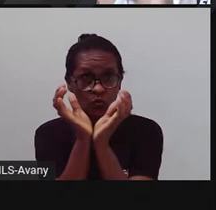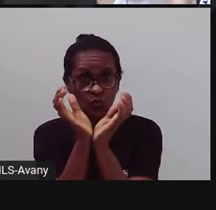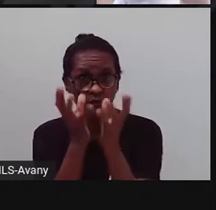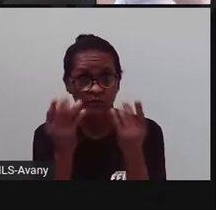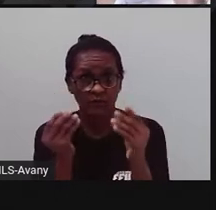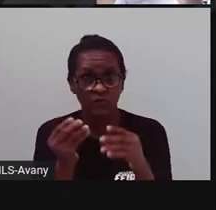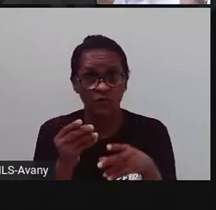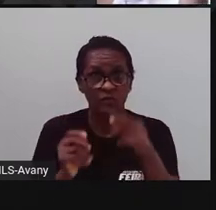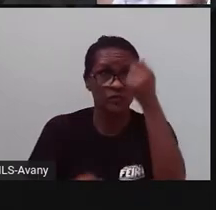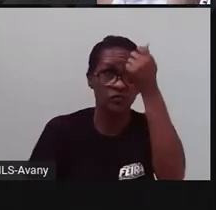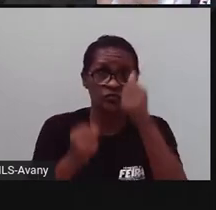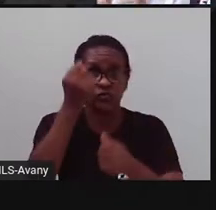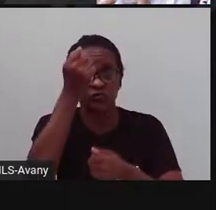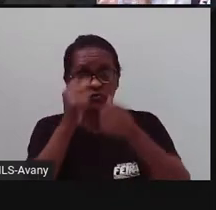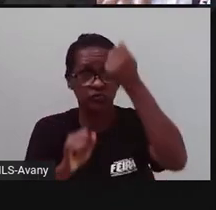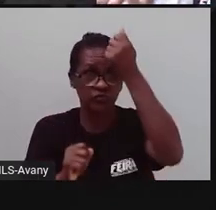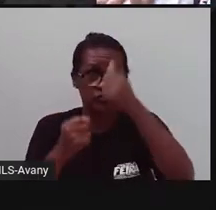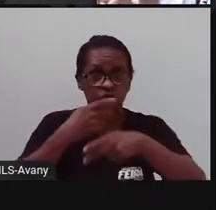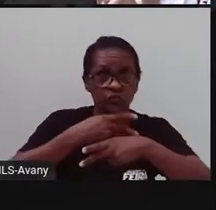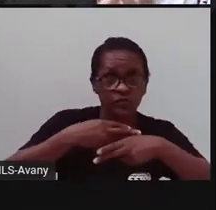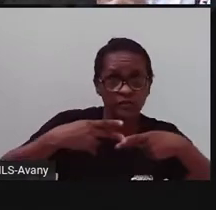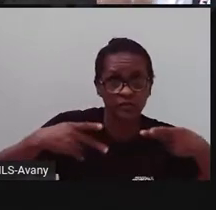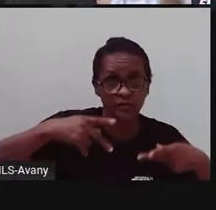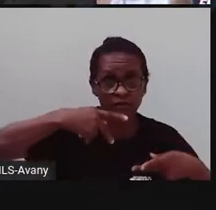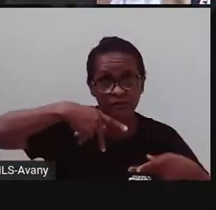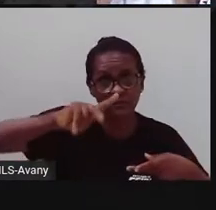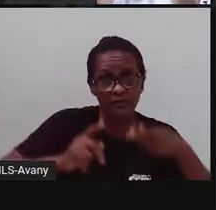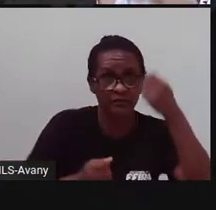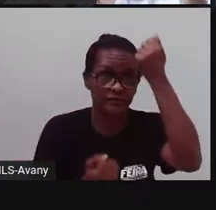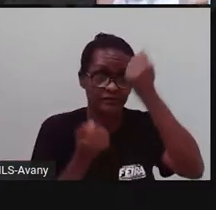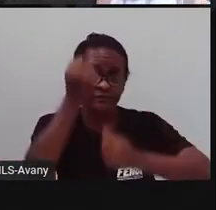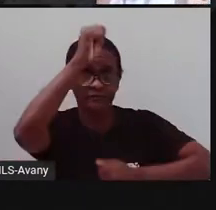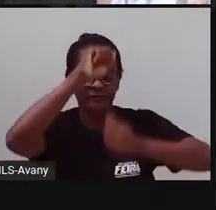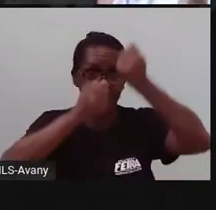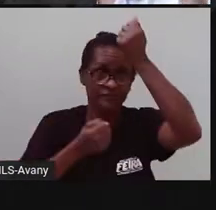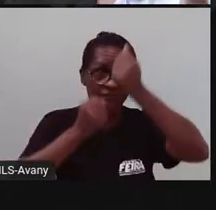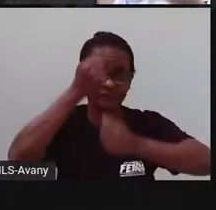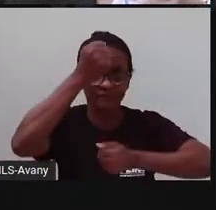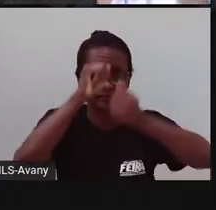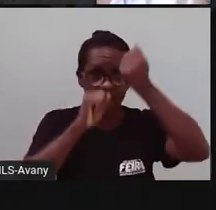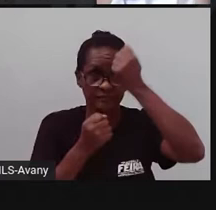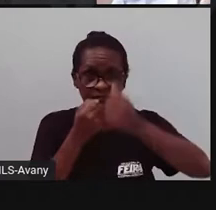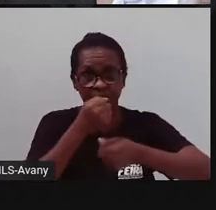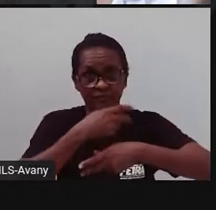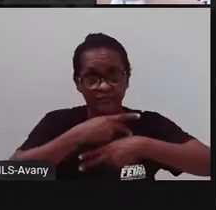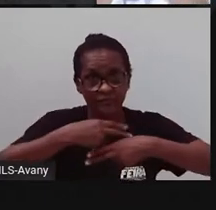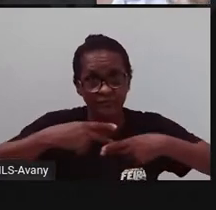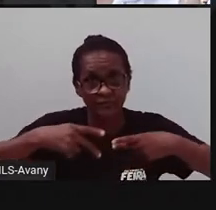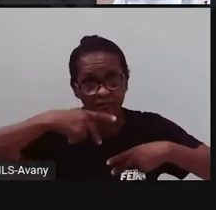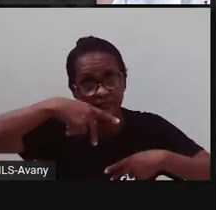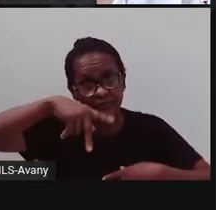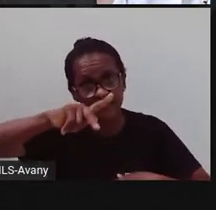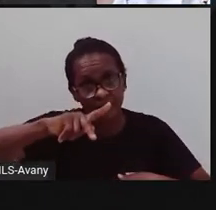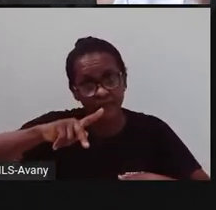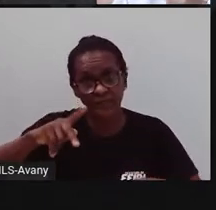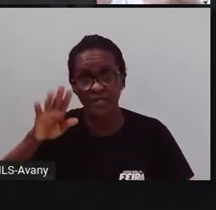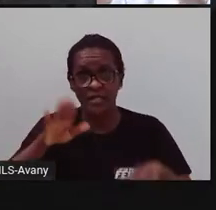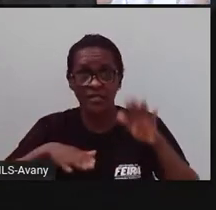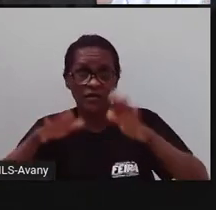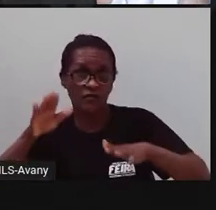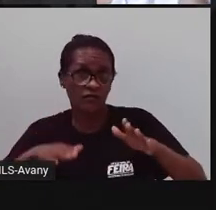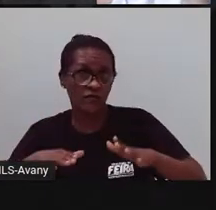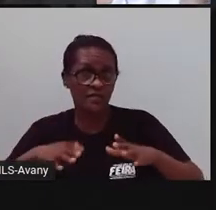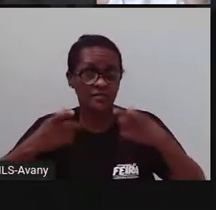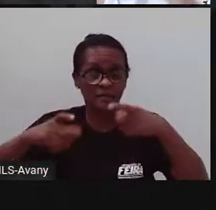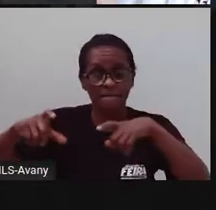cada bairro vai ter uma característica, né? Vai produzir uma coisa diferente. Então, tem bairros que são muito mais comerciais, né?